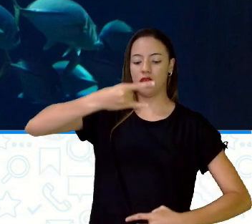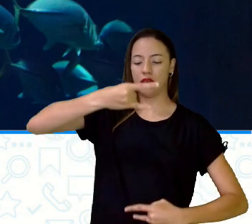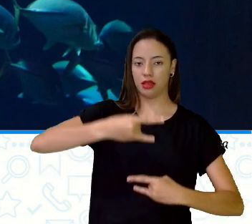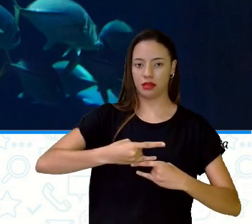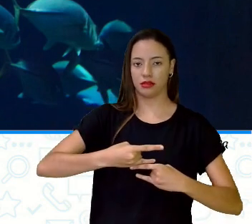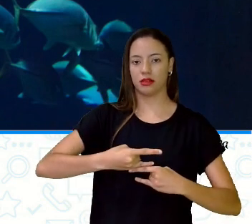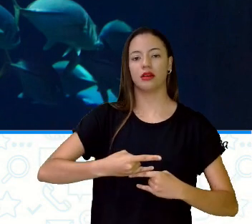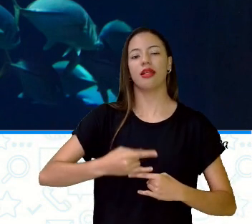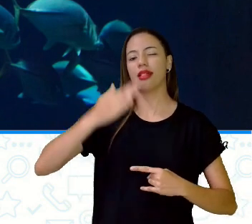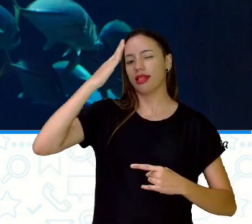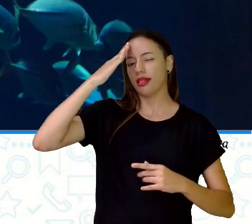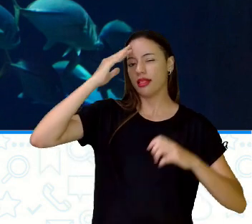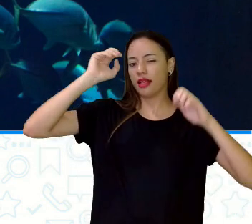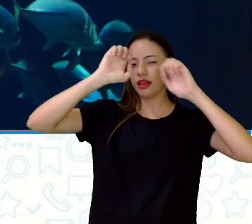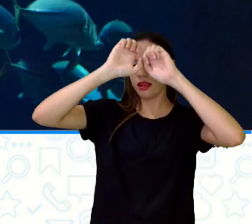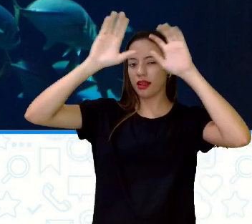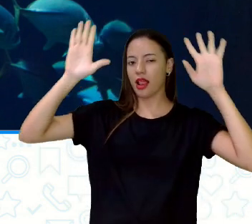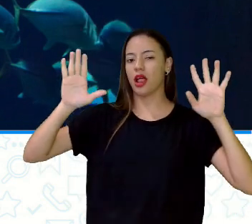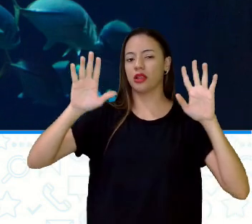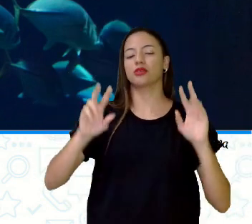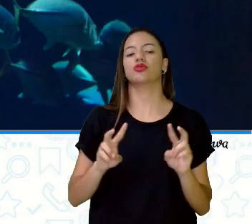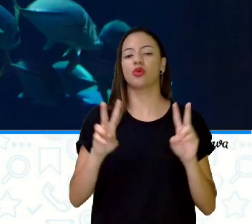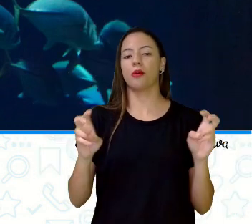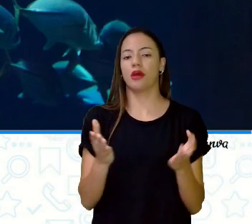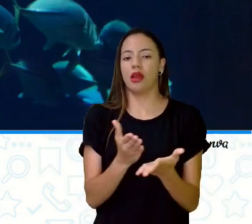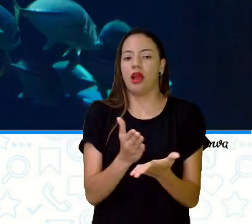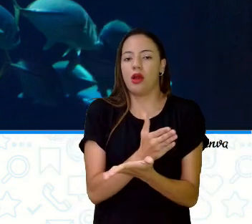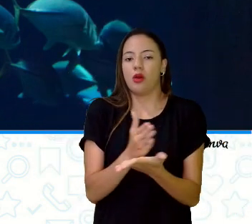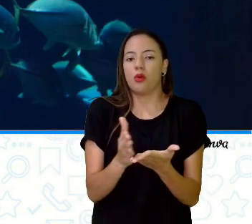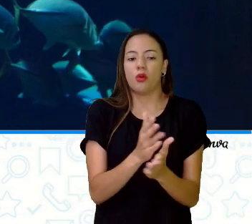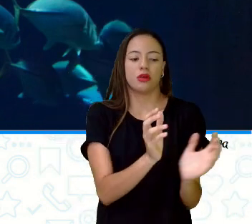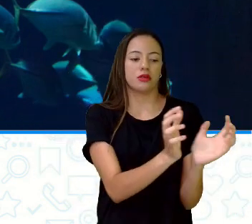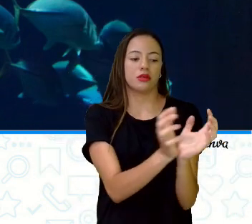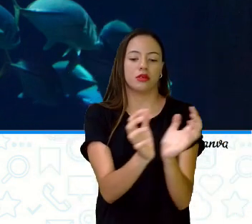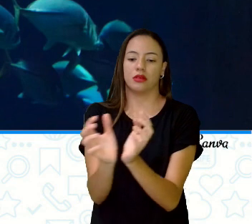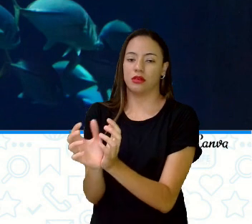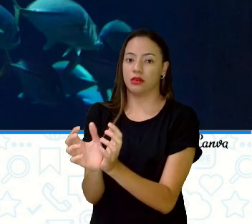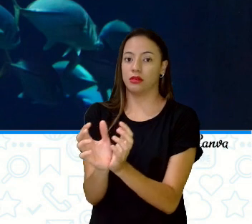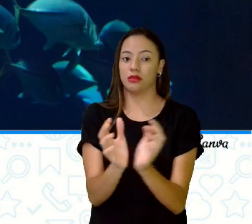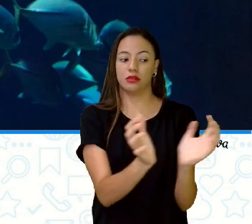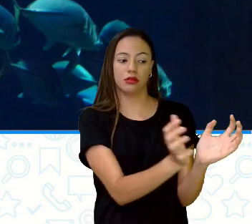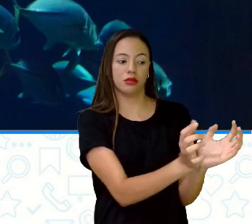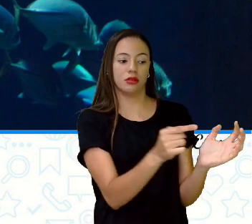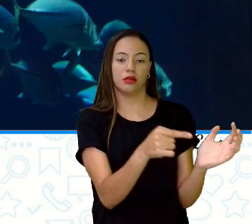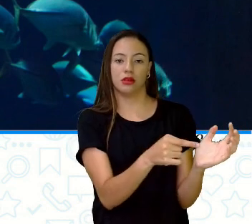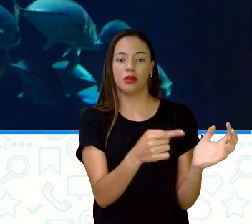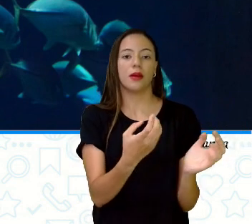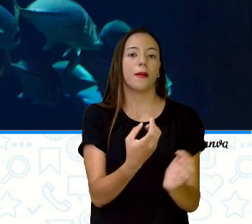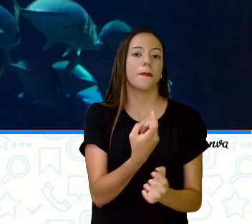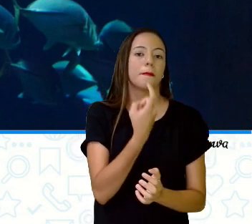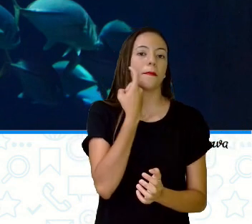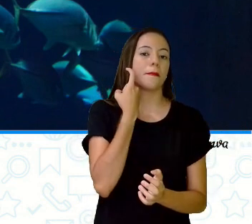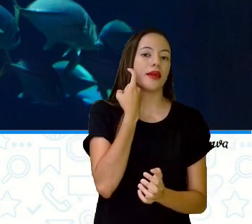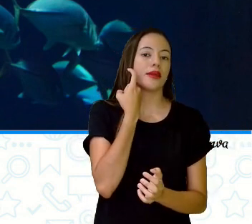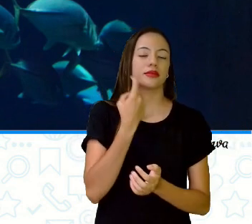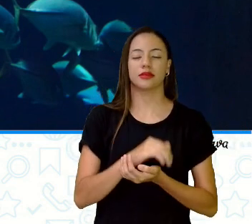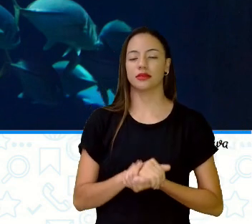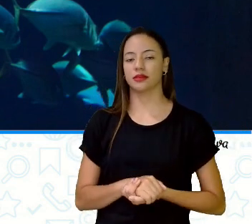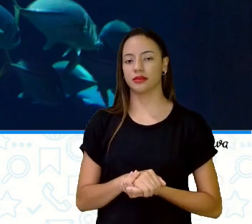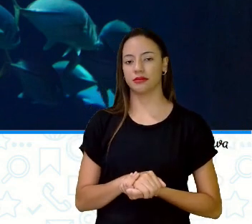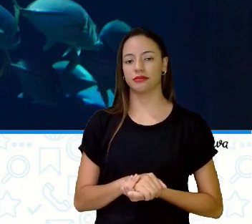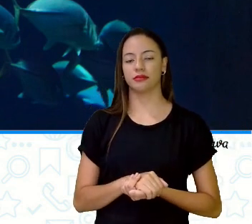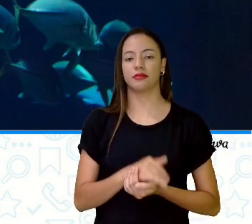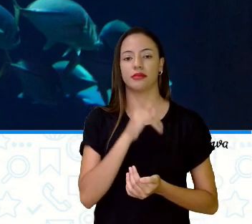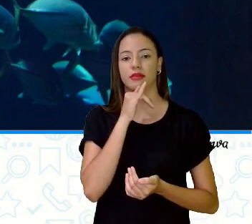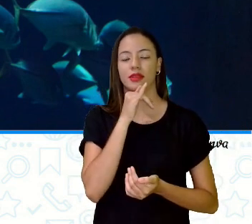categorias de animais, né? Primeiro, os peixes. Os peixes são animais que colocam